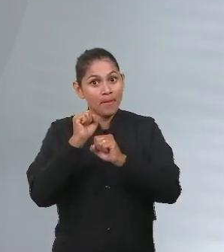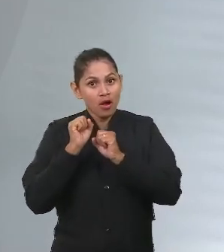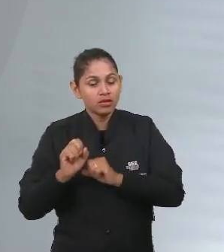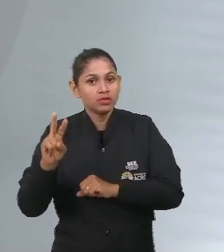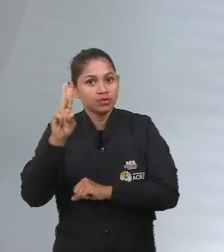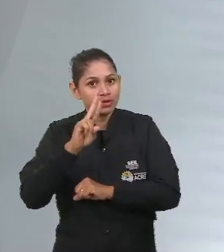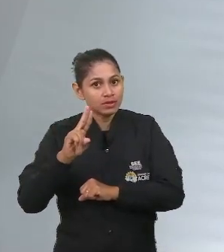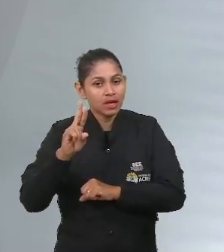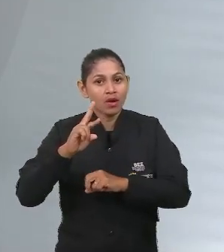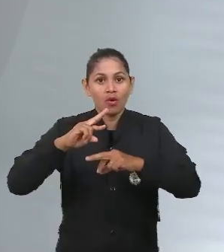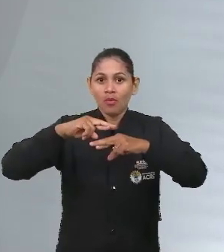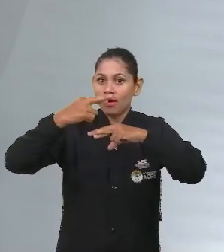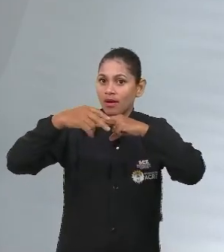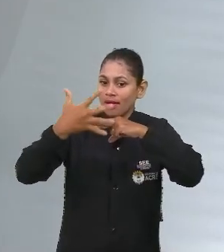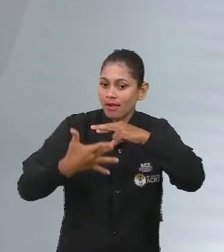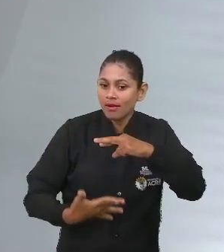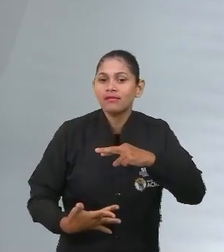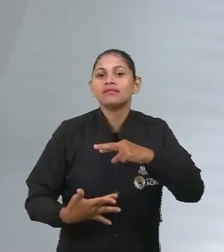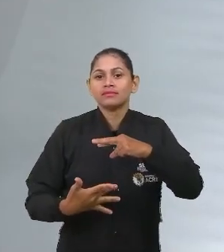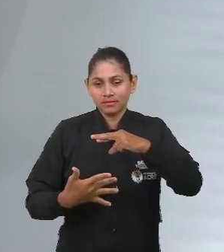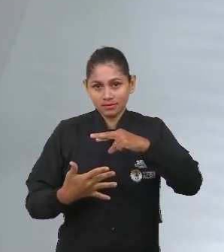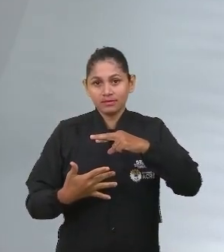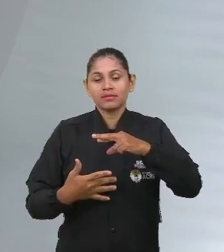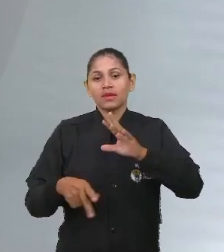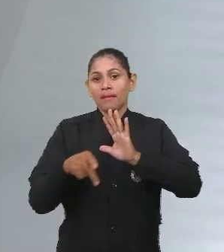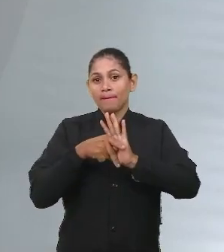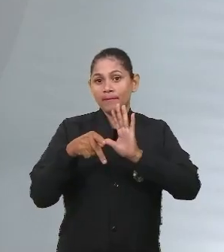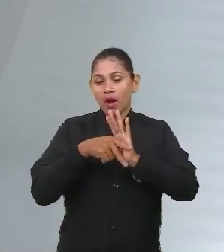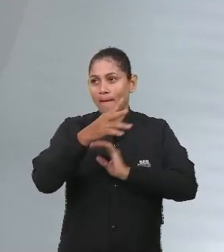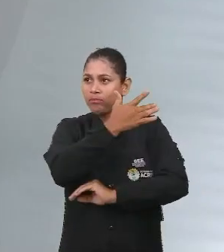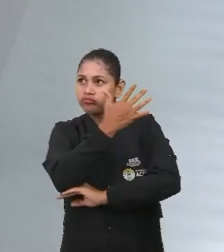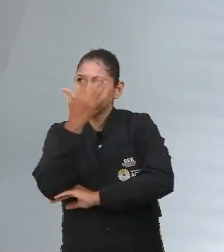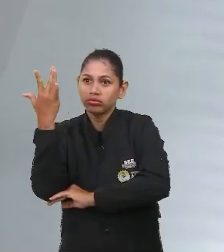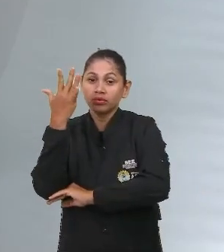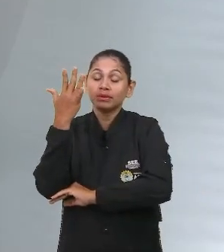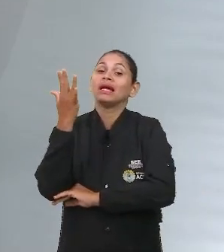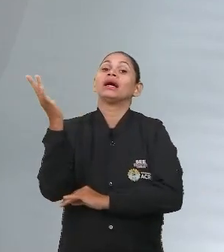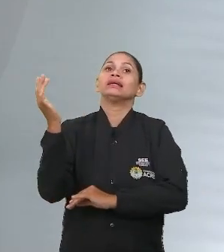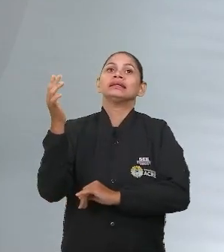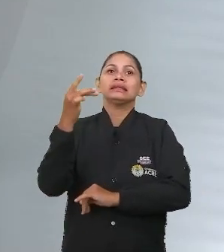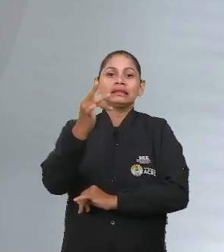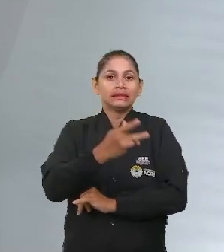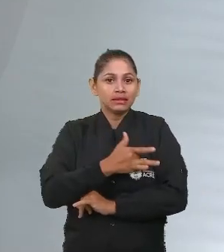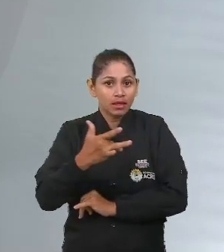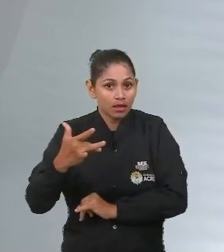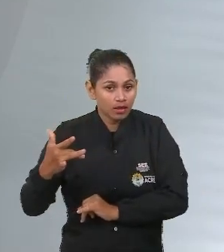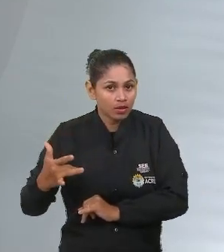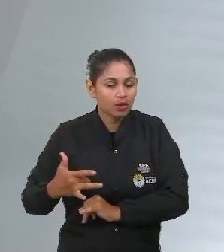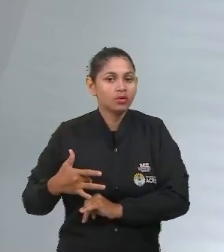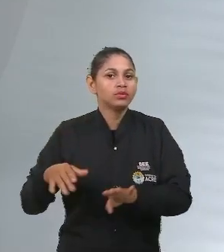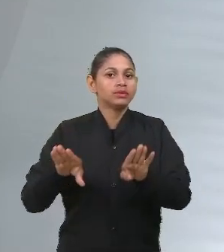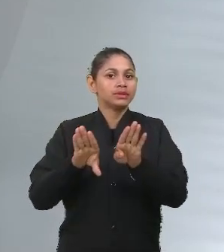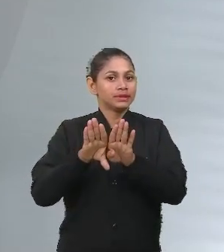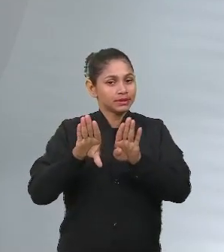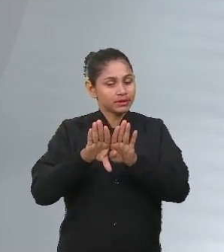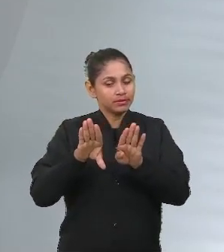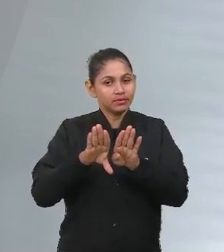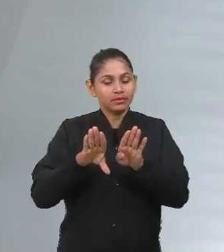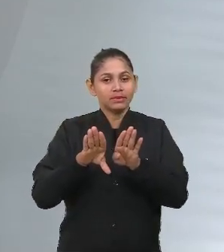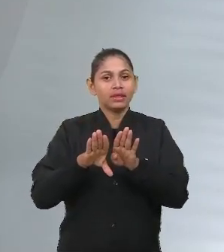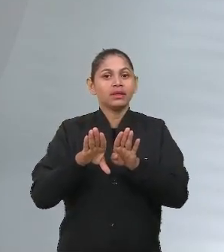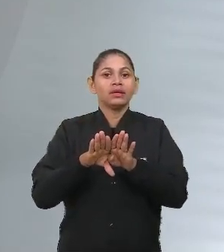não só ambientais como a própria questão de saúde não vou dar spoiler do filme caso você não tenha